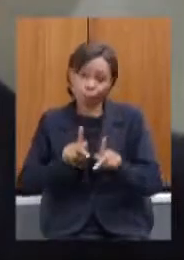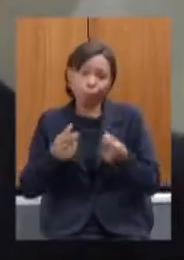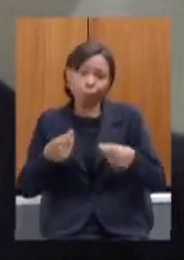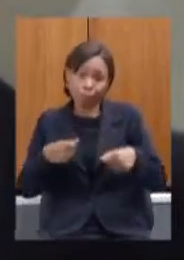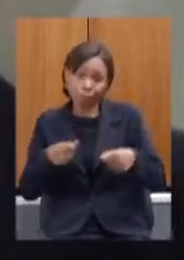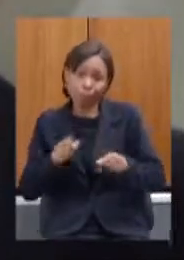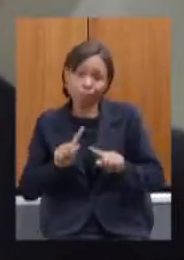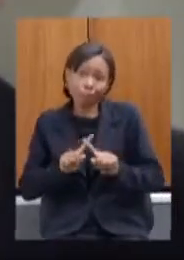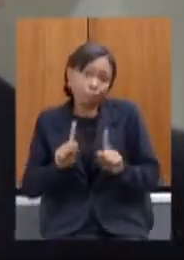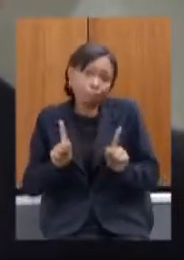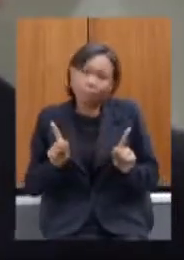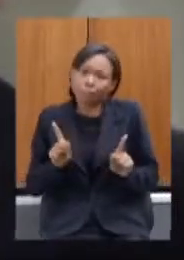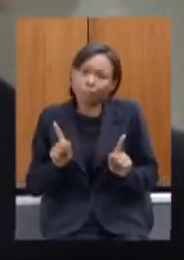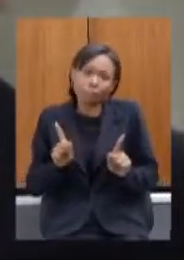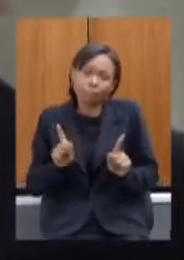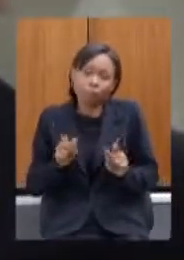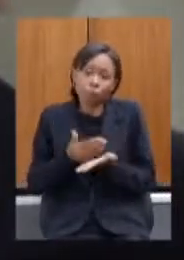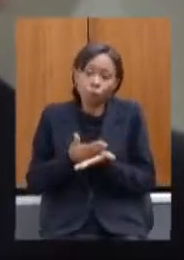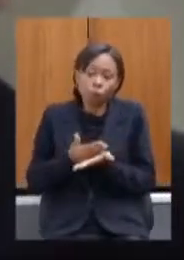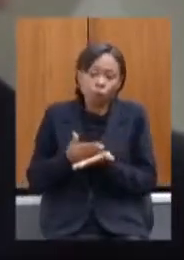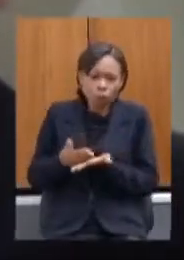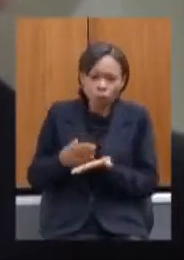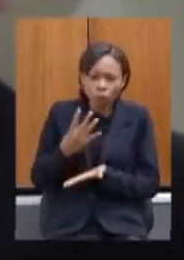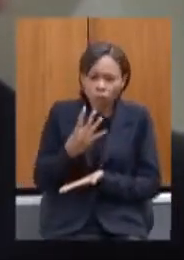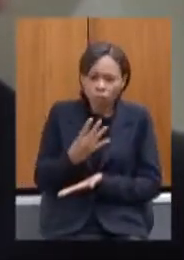os primeiros 428 milhões